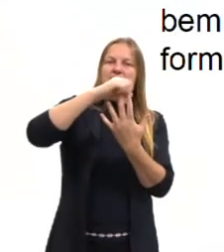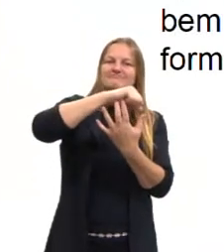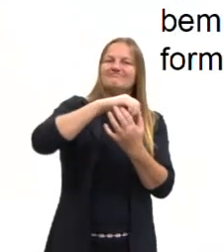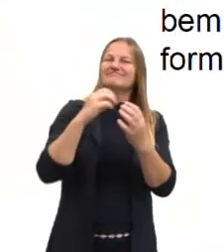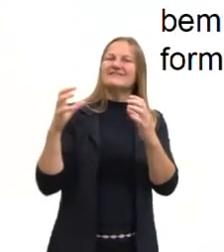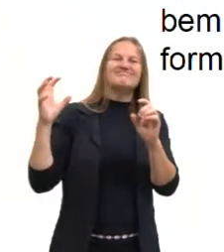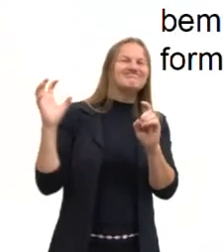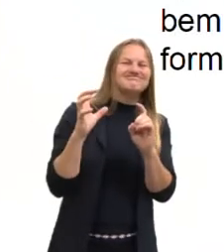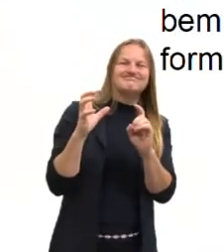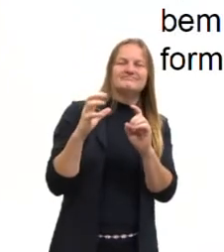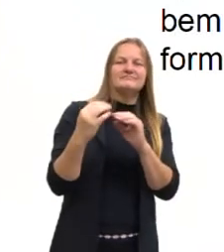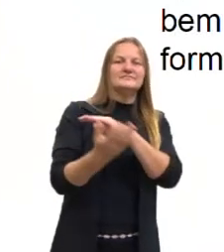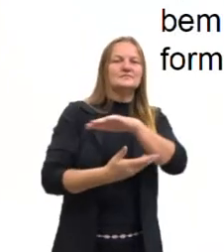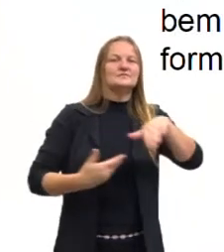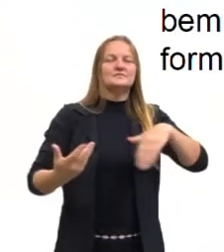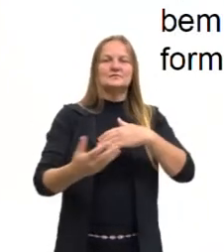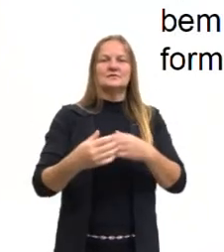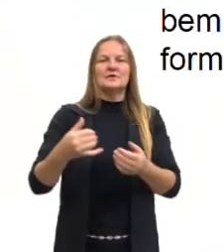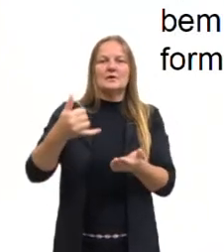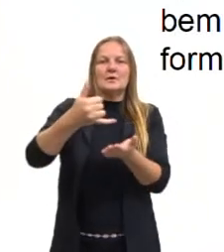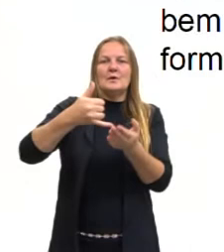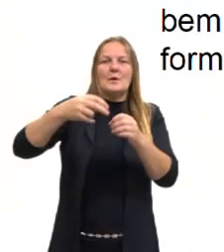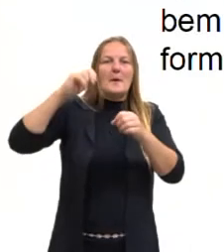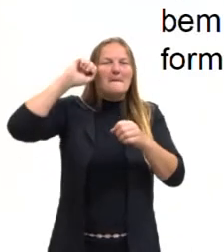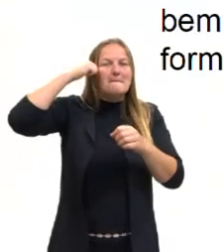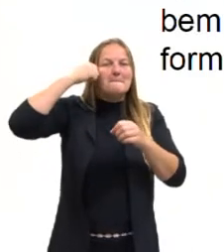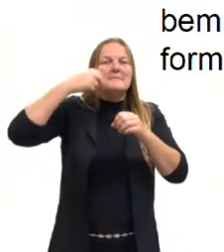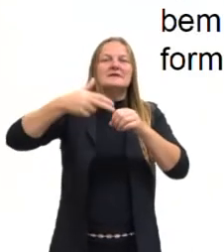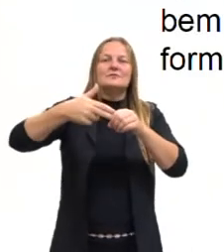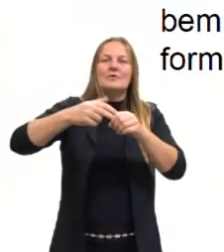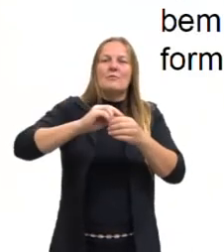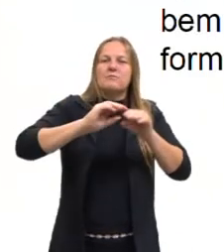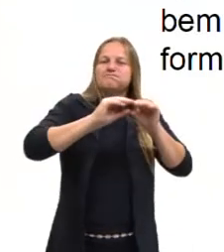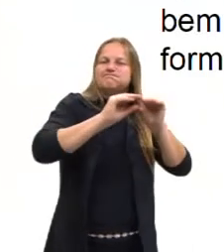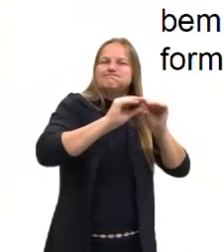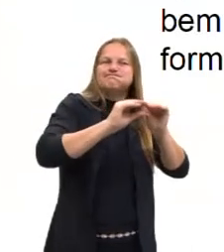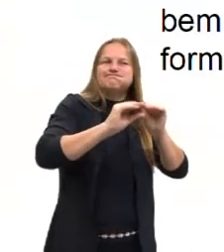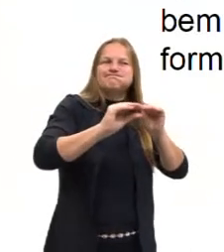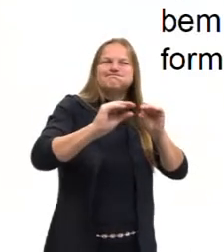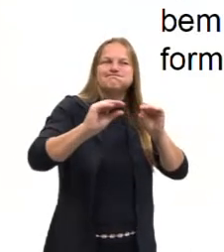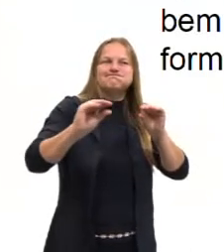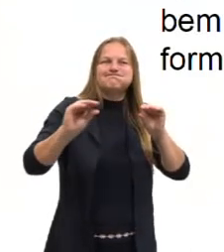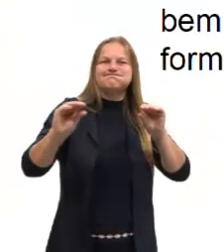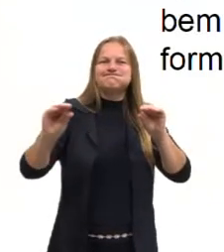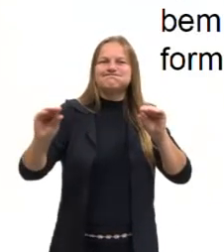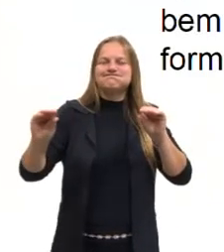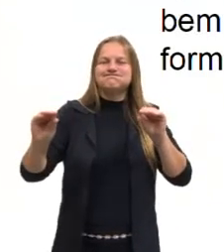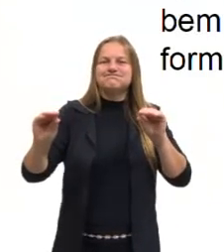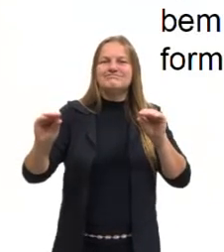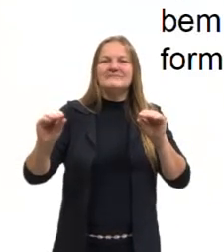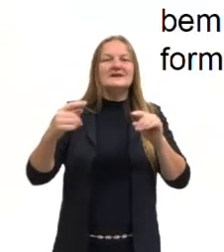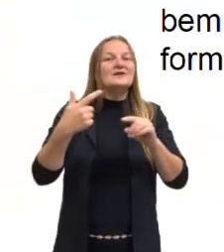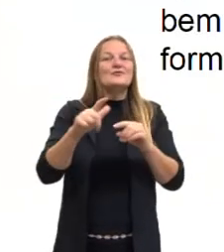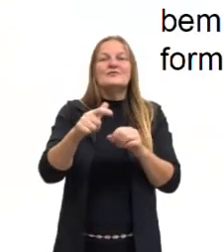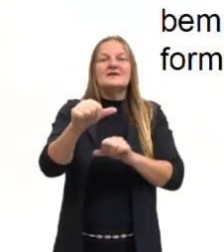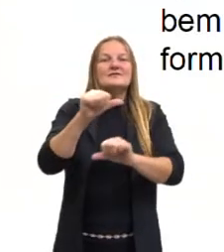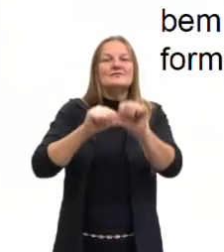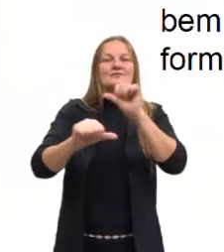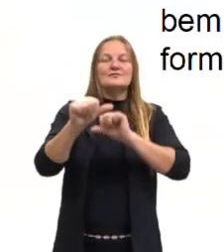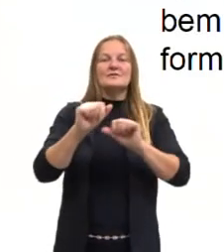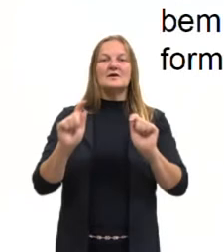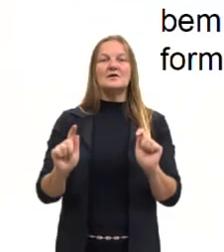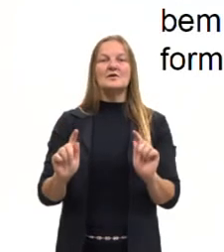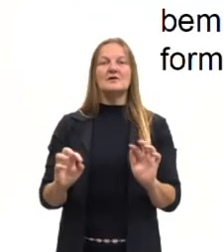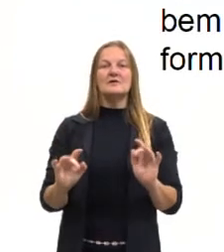forma uma película na superfície da água, o que prejudica as trocas gasosas da atmosfera